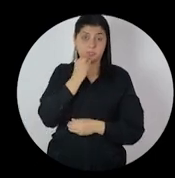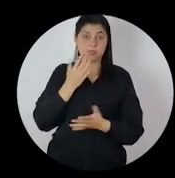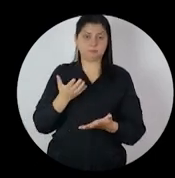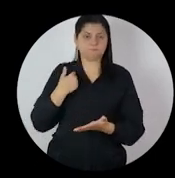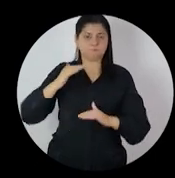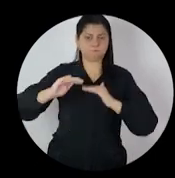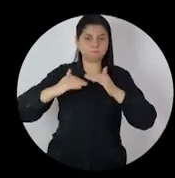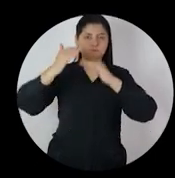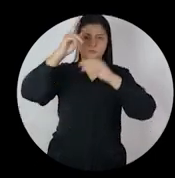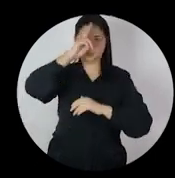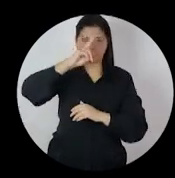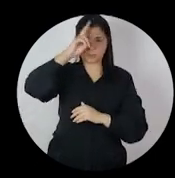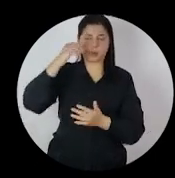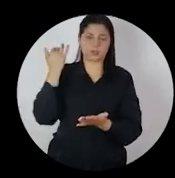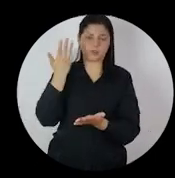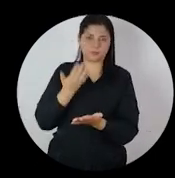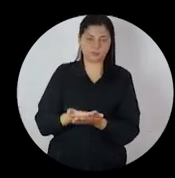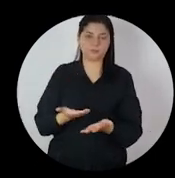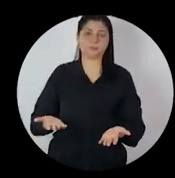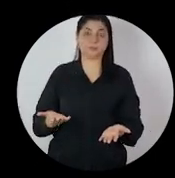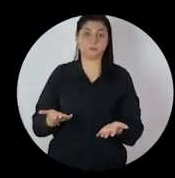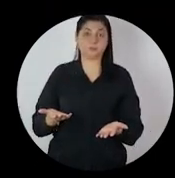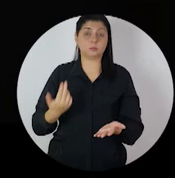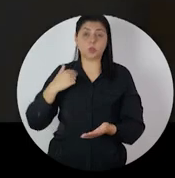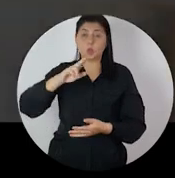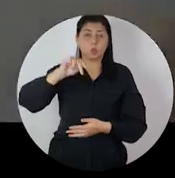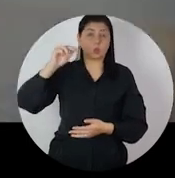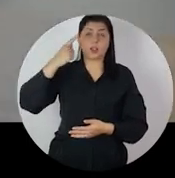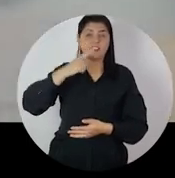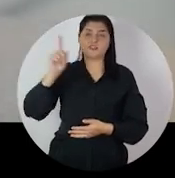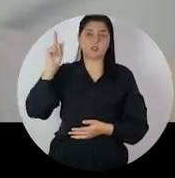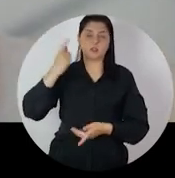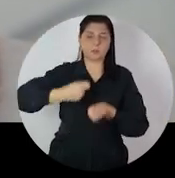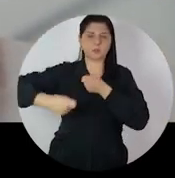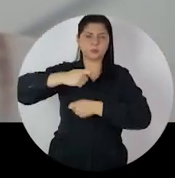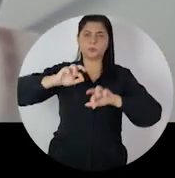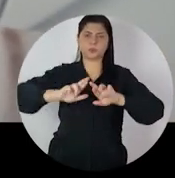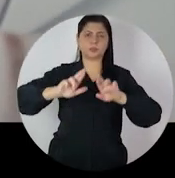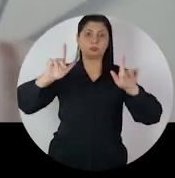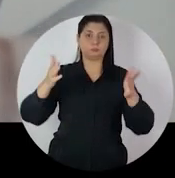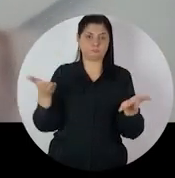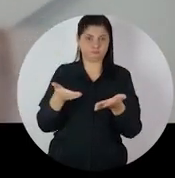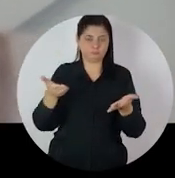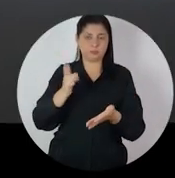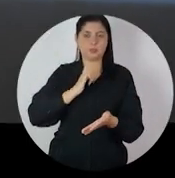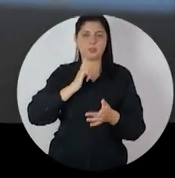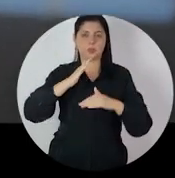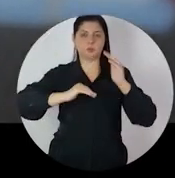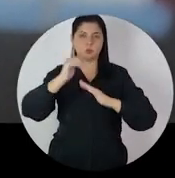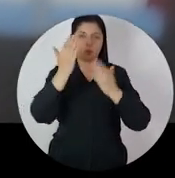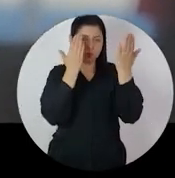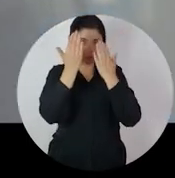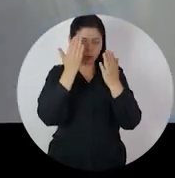eu estudei e construí a minha história e a minha trajetória. Nós nunca vimos uma administração diferente como temos